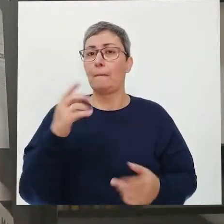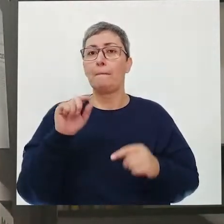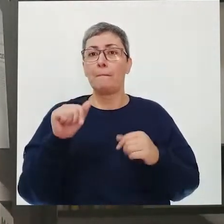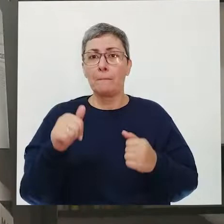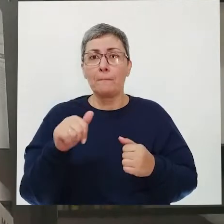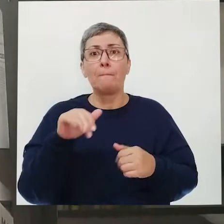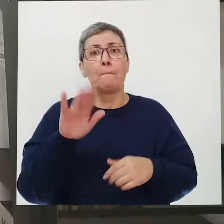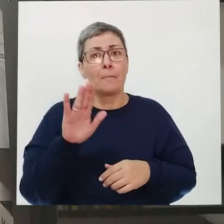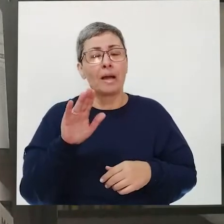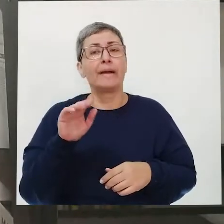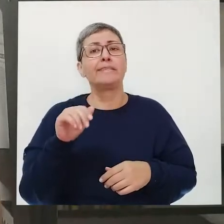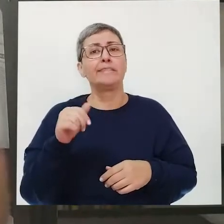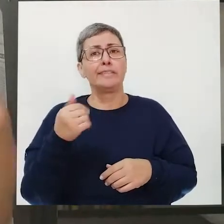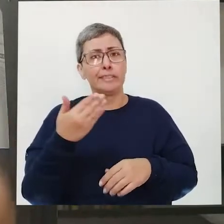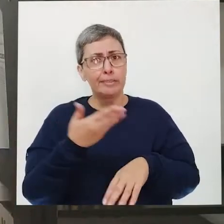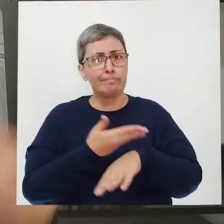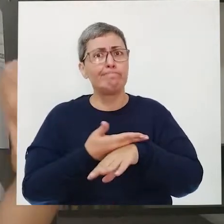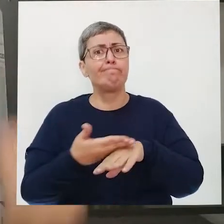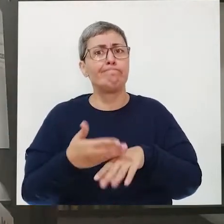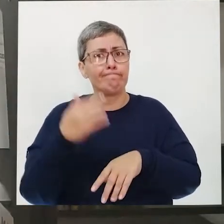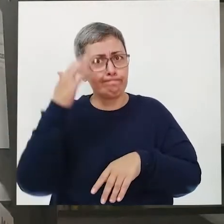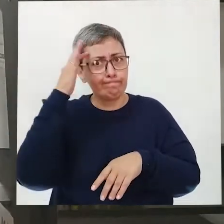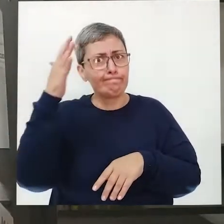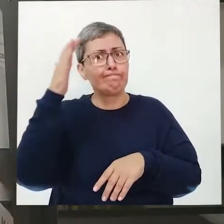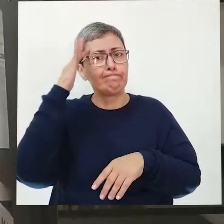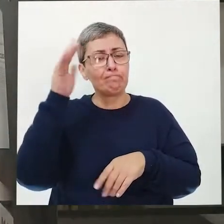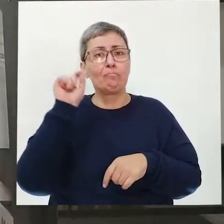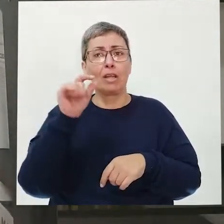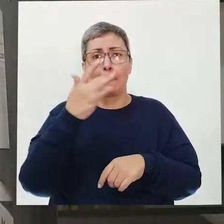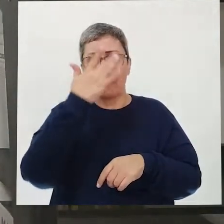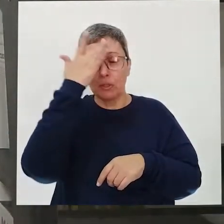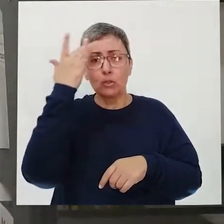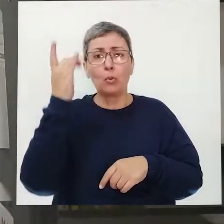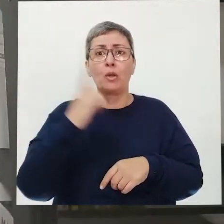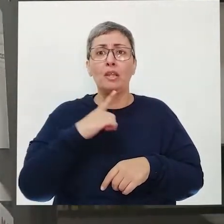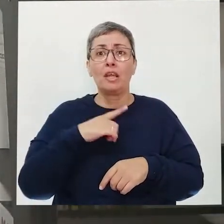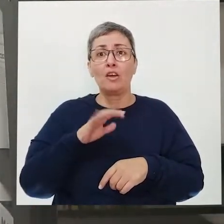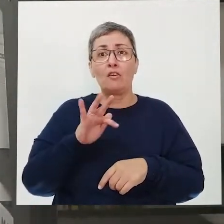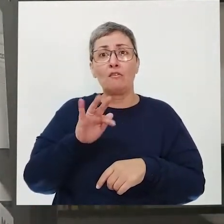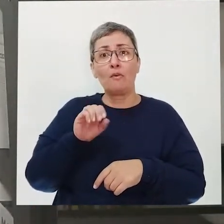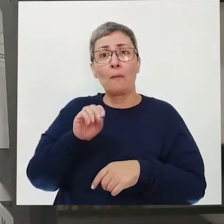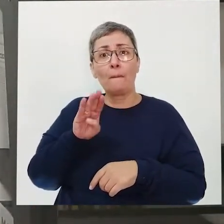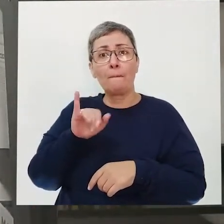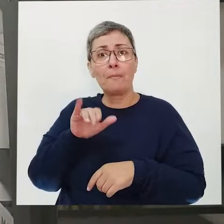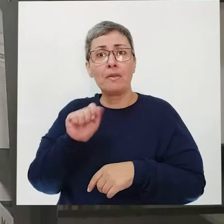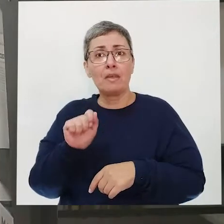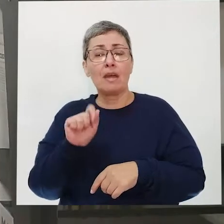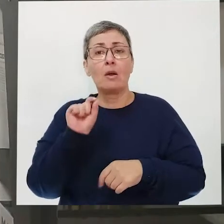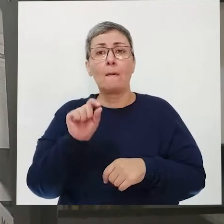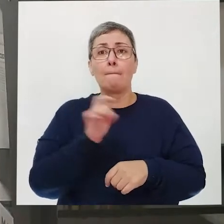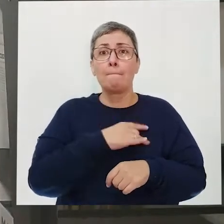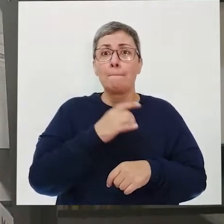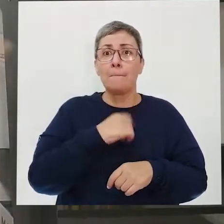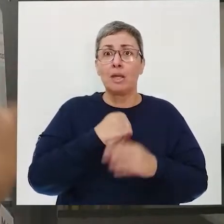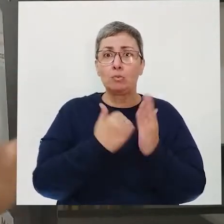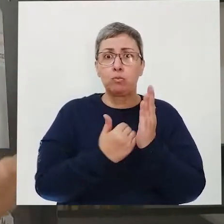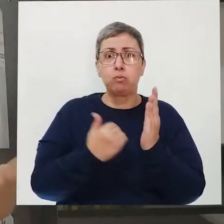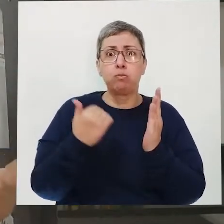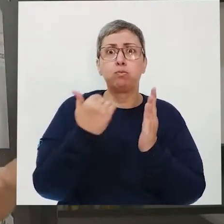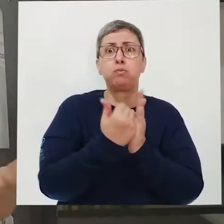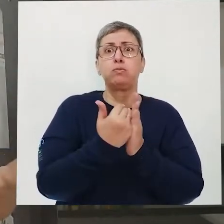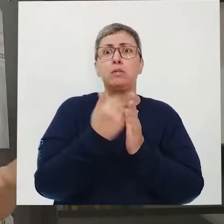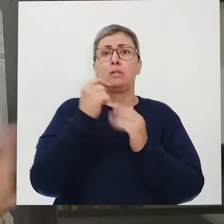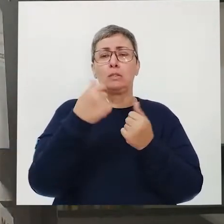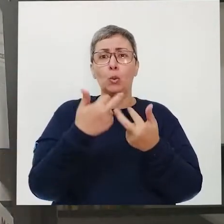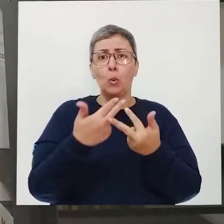É mais comum do que a gente imagina as pessoas terem fobias, ou seja, um medo exagerado de